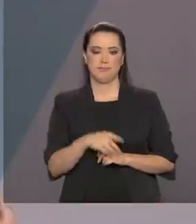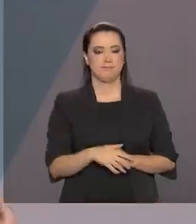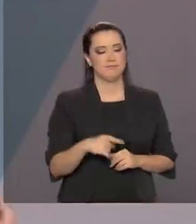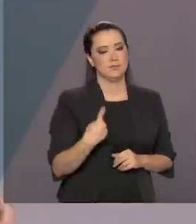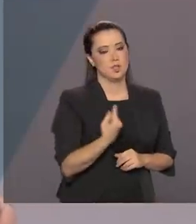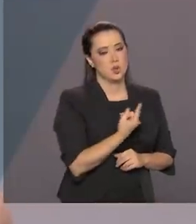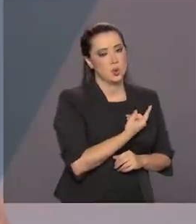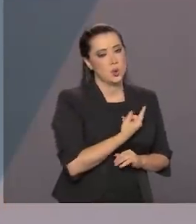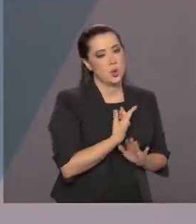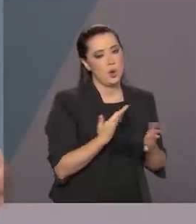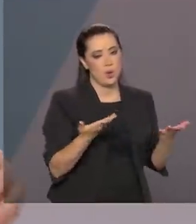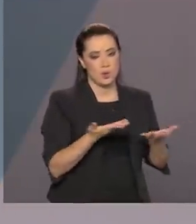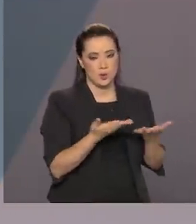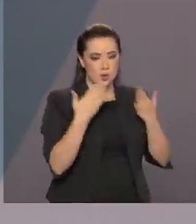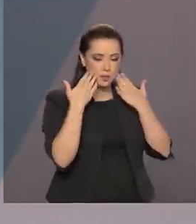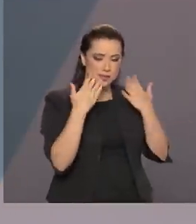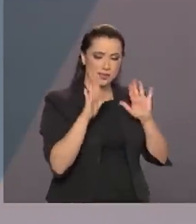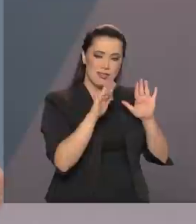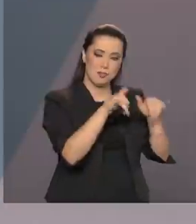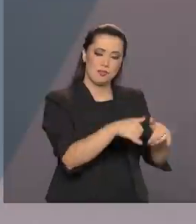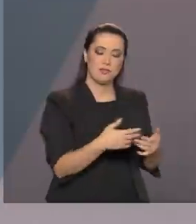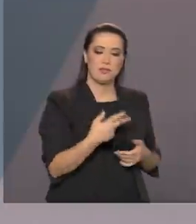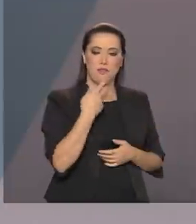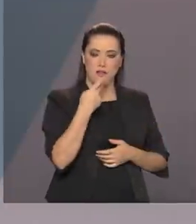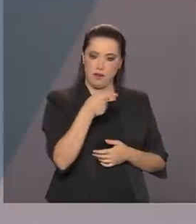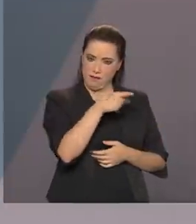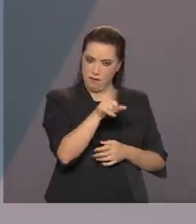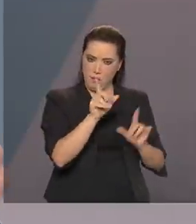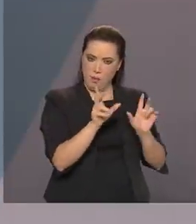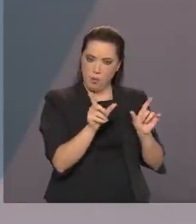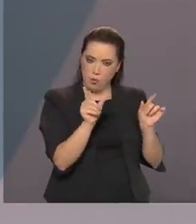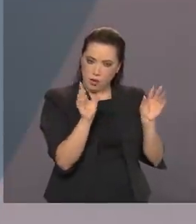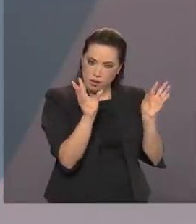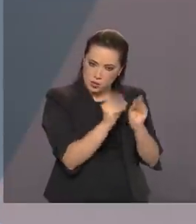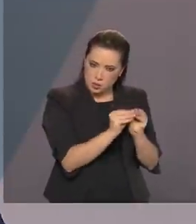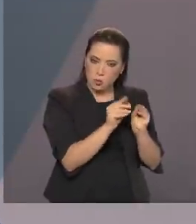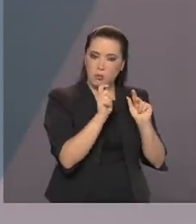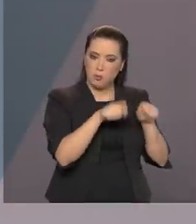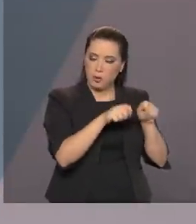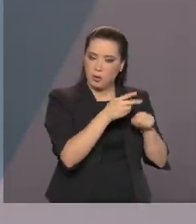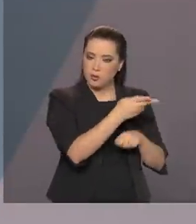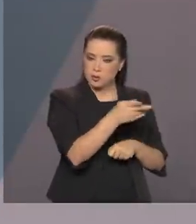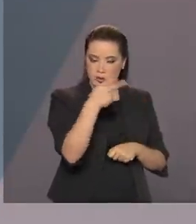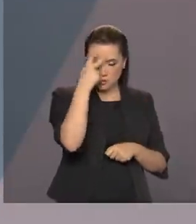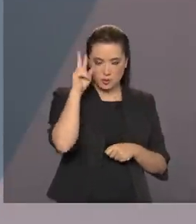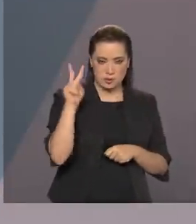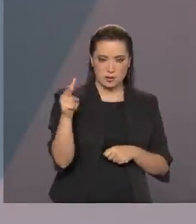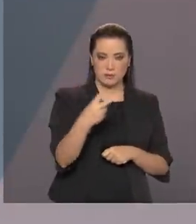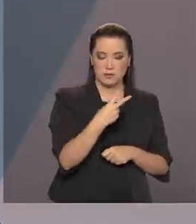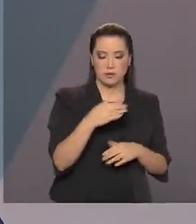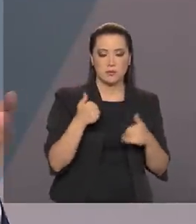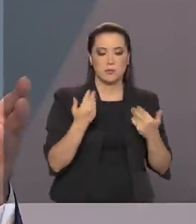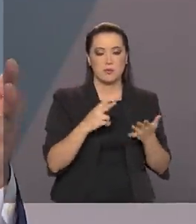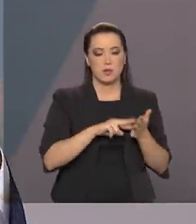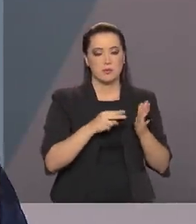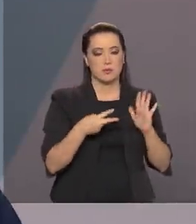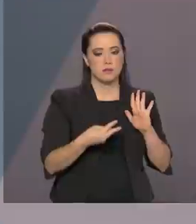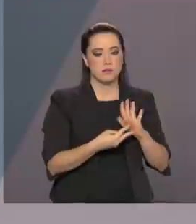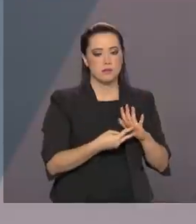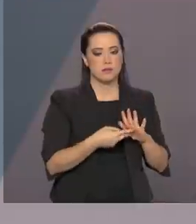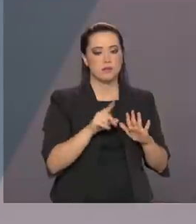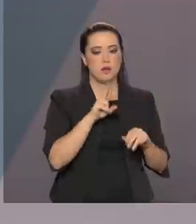programa está acabando, eu queria só que o senhor deixasse uma mensagem final para as pessoas que estão assistindo. Ou seja,